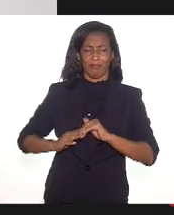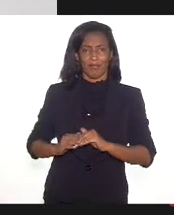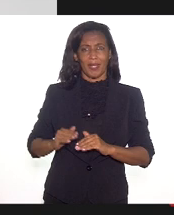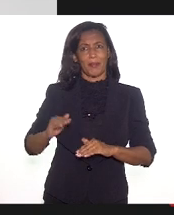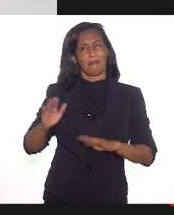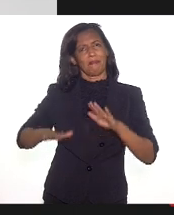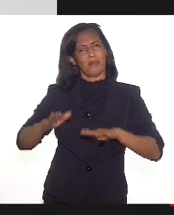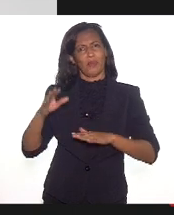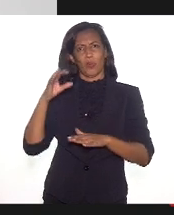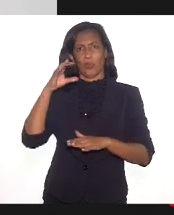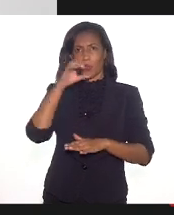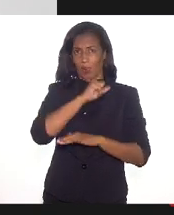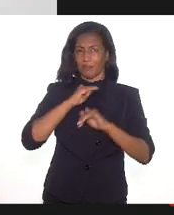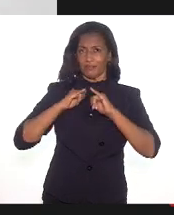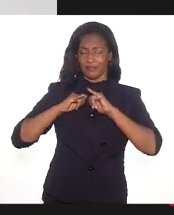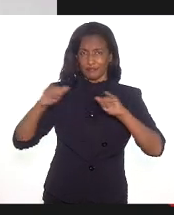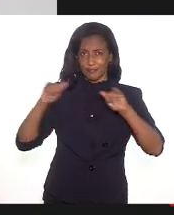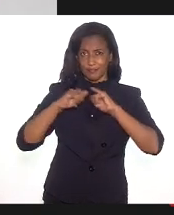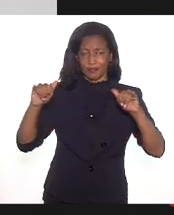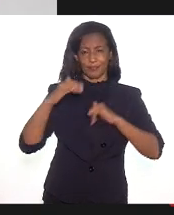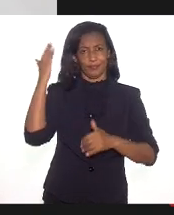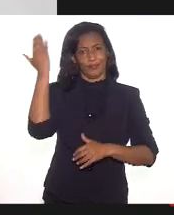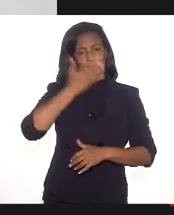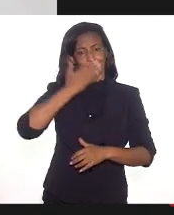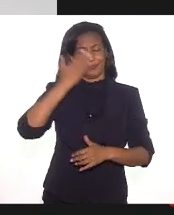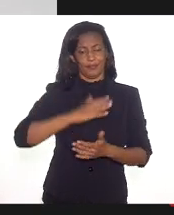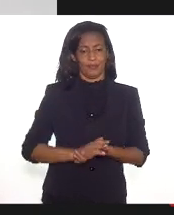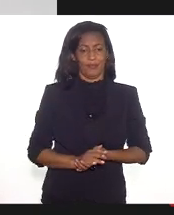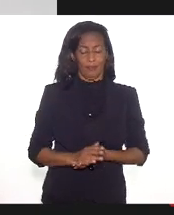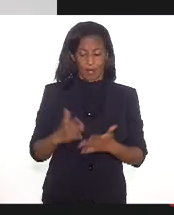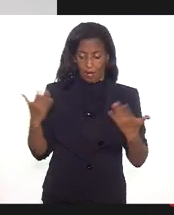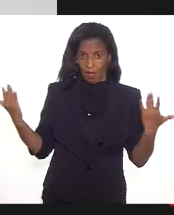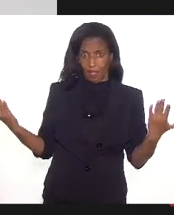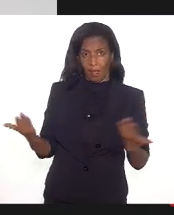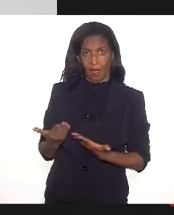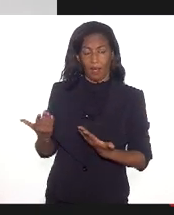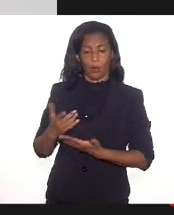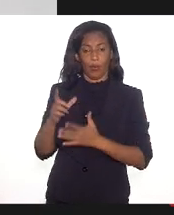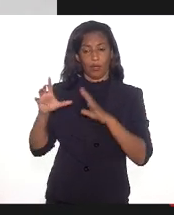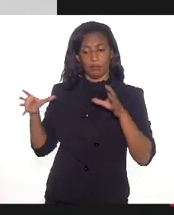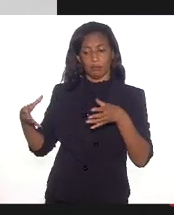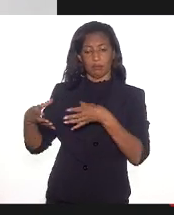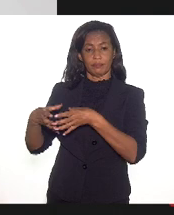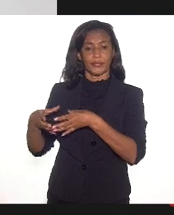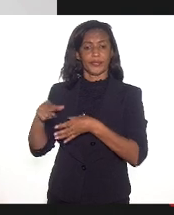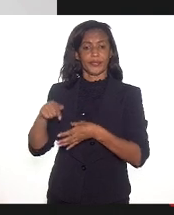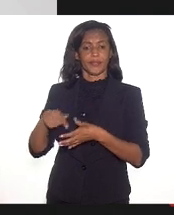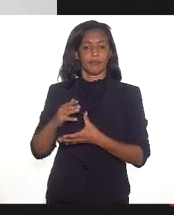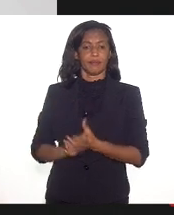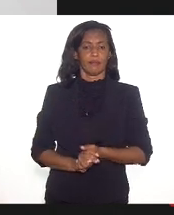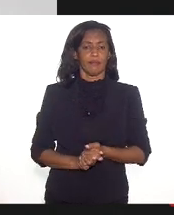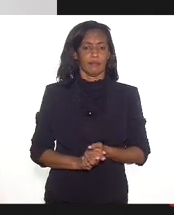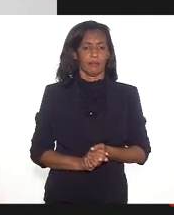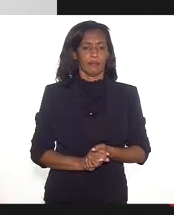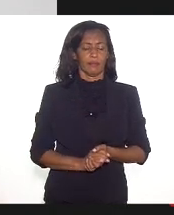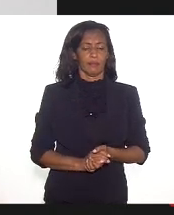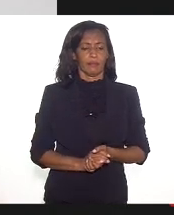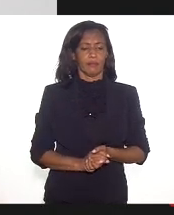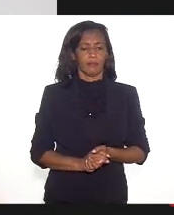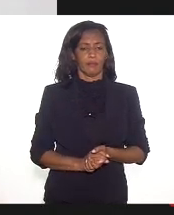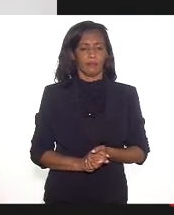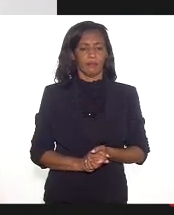aptos nessa divulgação presencial, se veem agora, a gente pode usar, já existe esse termo sendo utilizado,